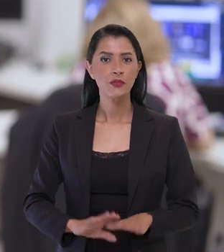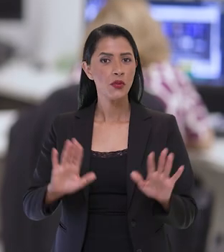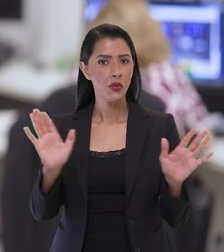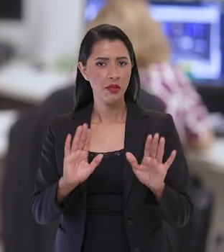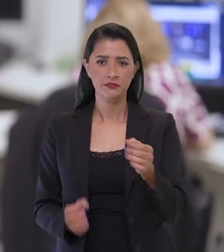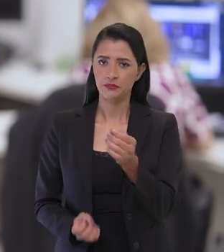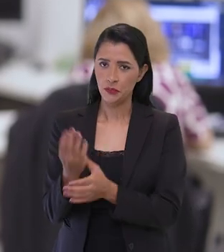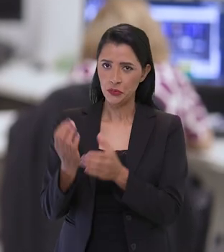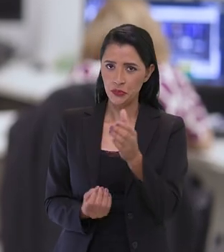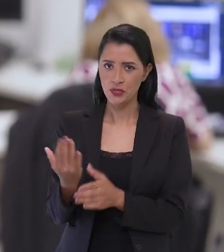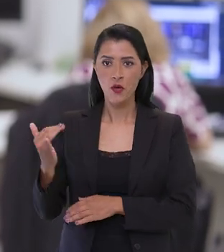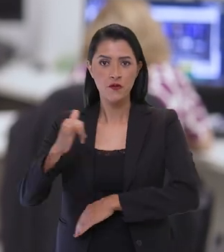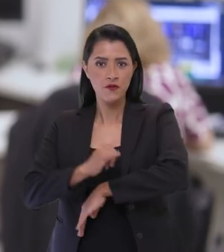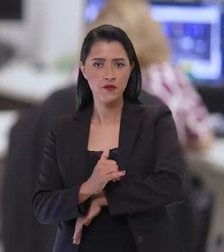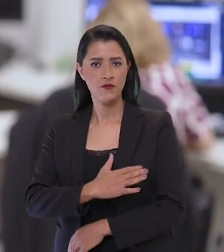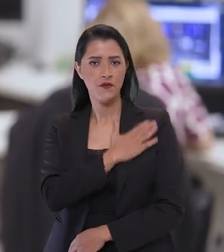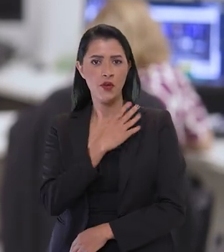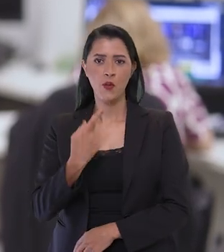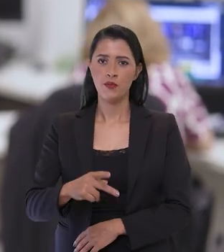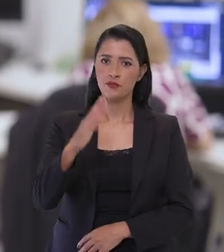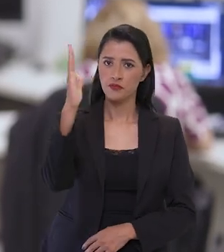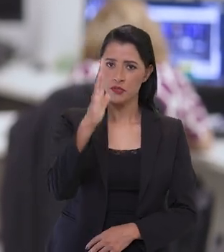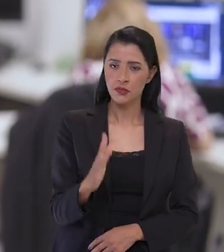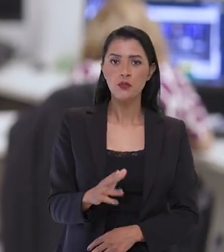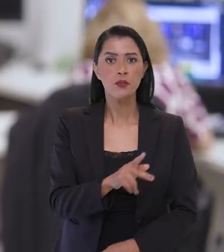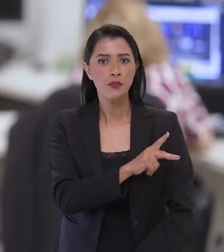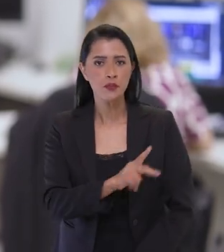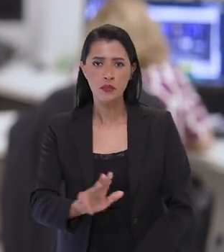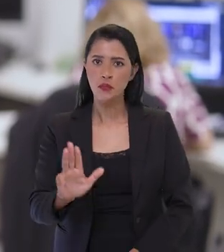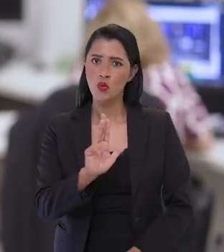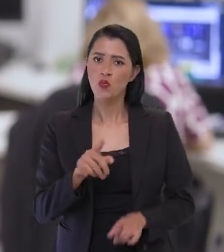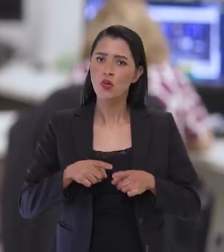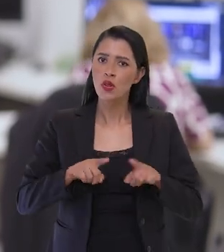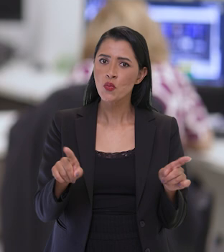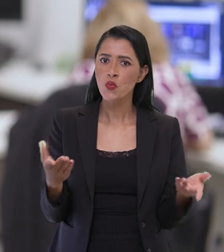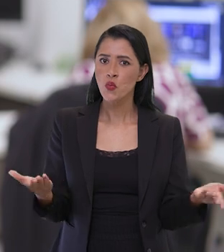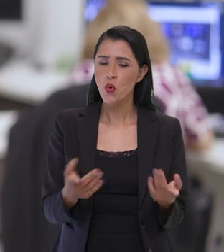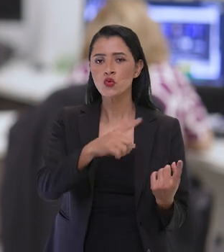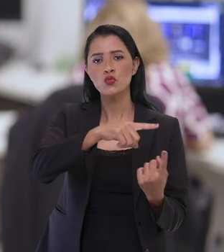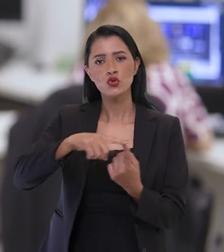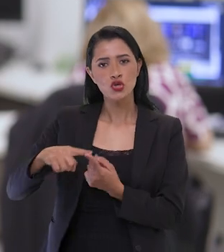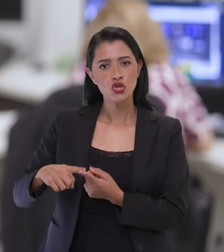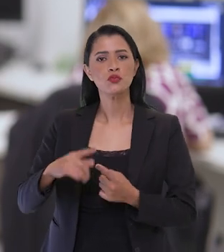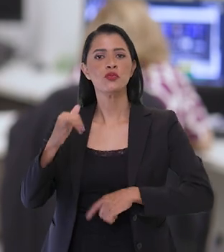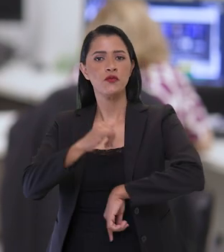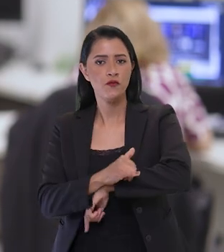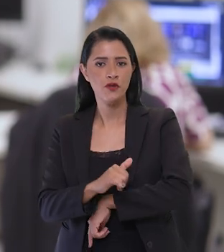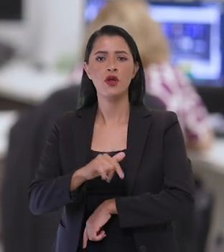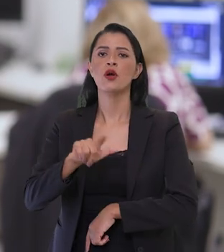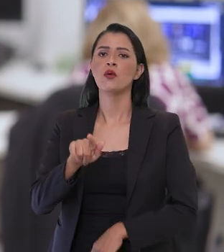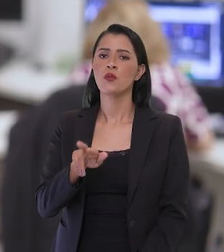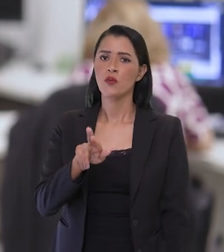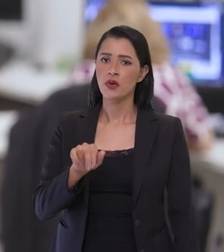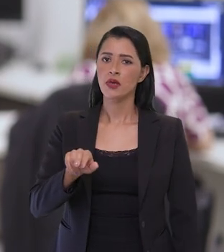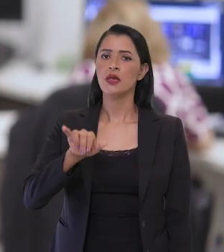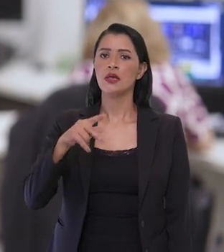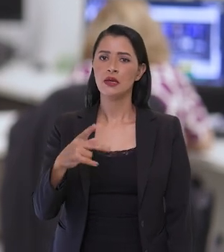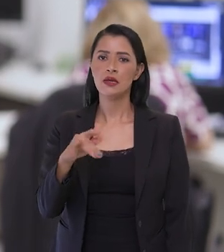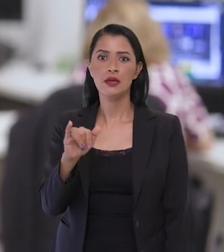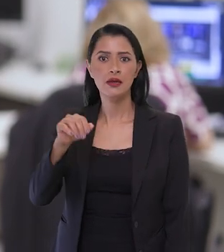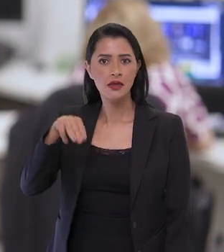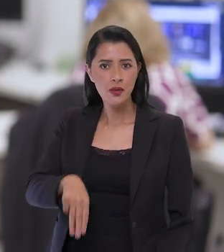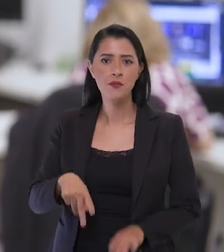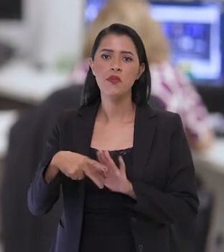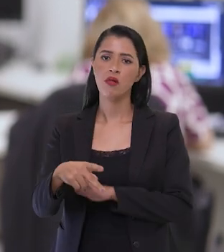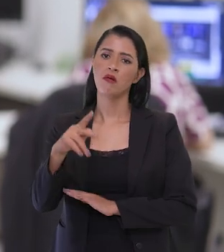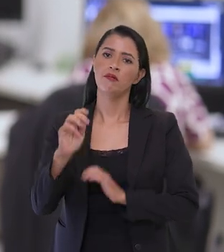Olá! Produção de caças no Brasil. O presidente Lula inaugurou a linha de produção dos aviões Gripen